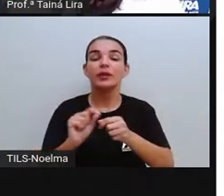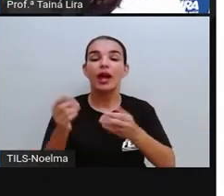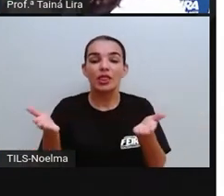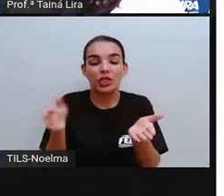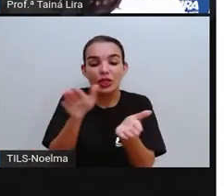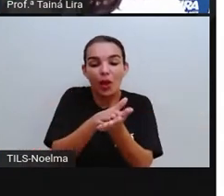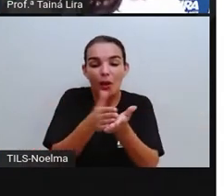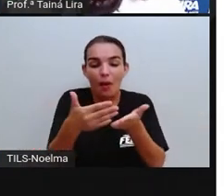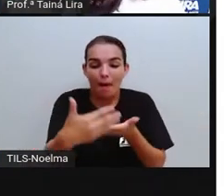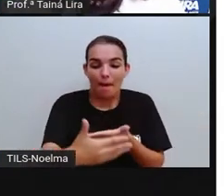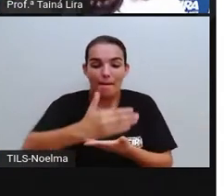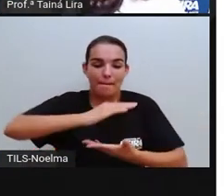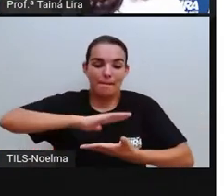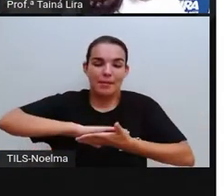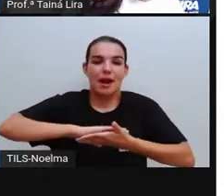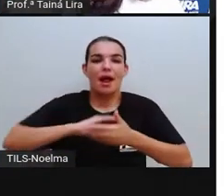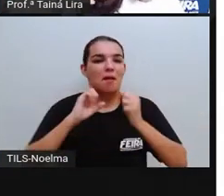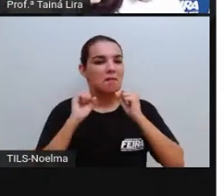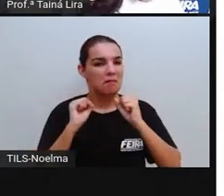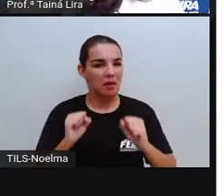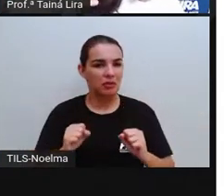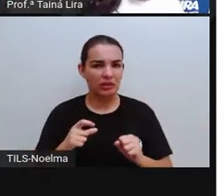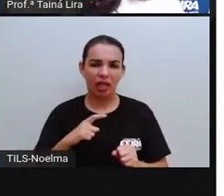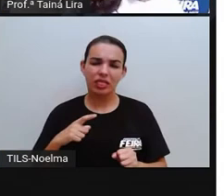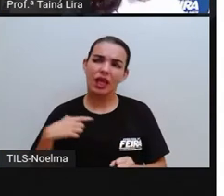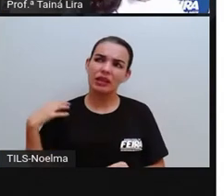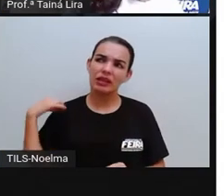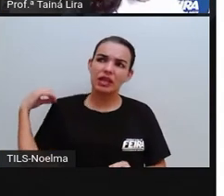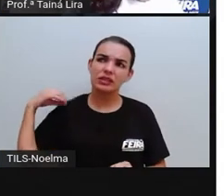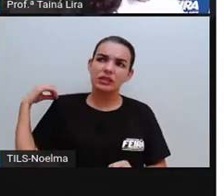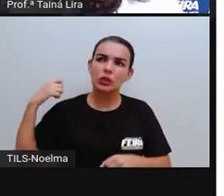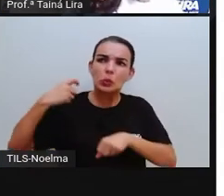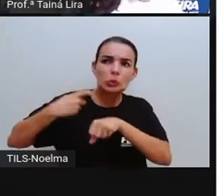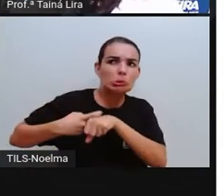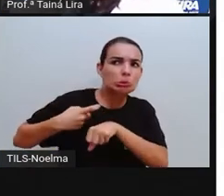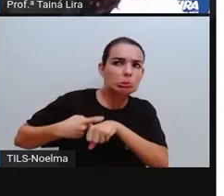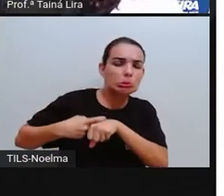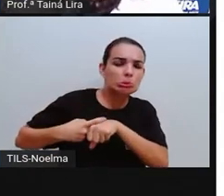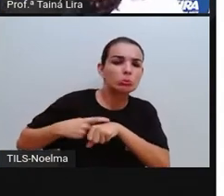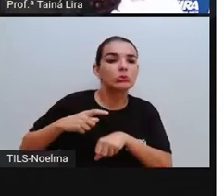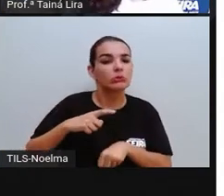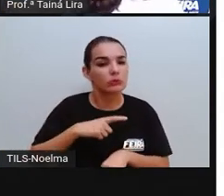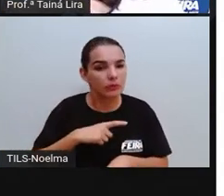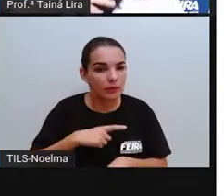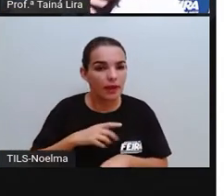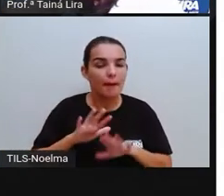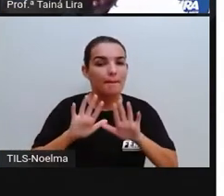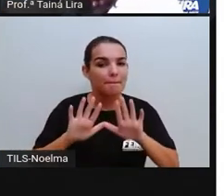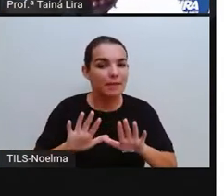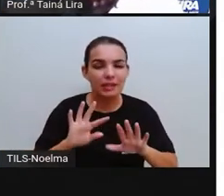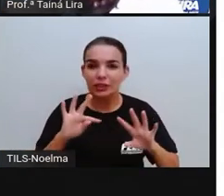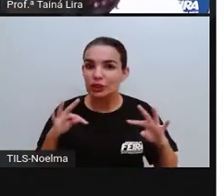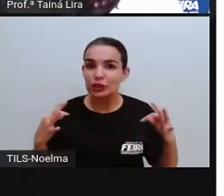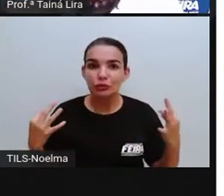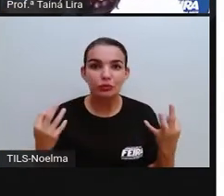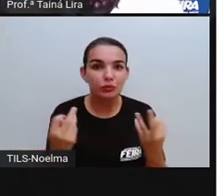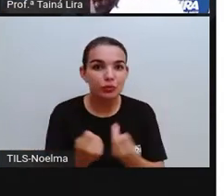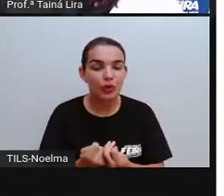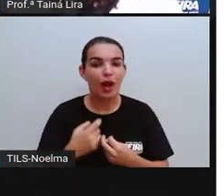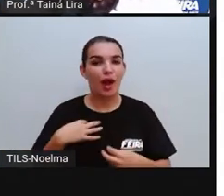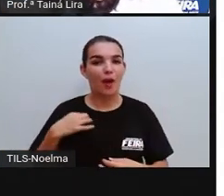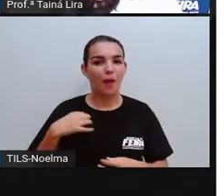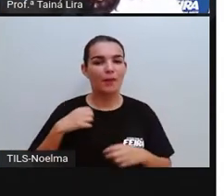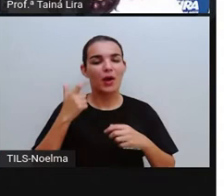certo? Aí você me fala, Pró, mas a tem tecidos também que são mais, né, resistentes. Temos, mas no geral as roupas nós